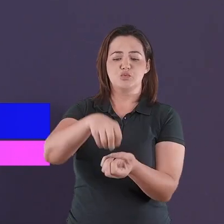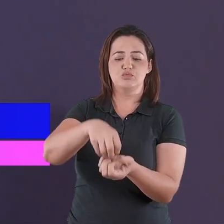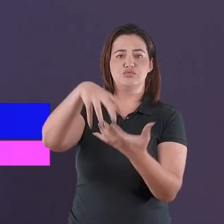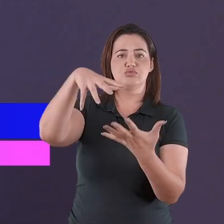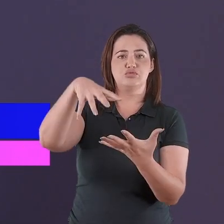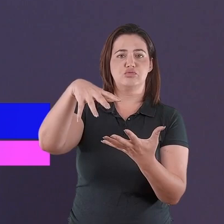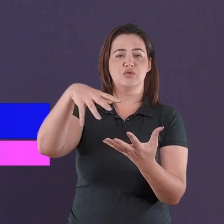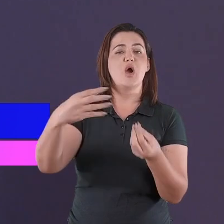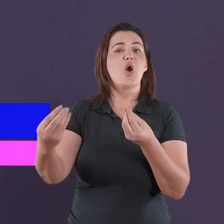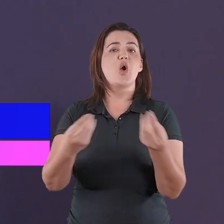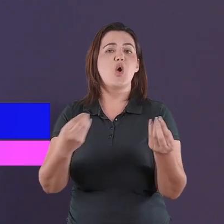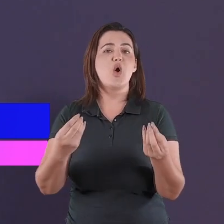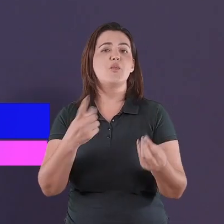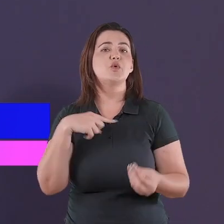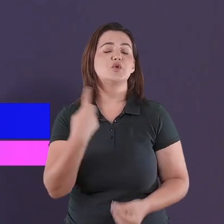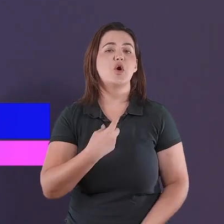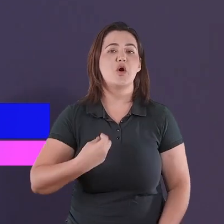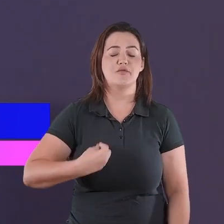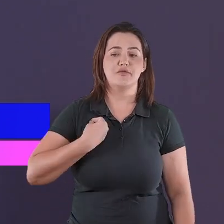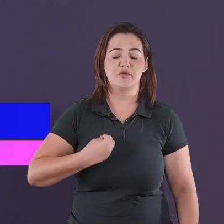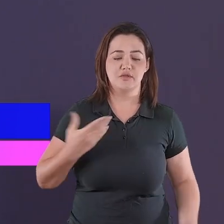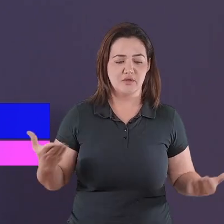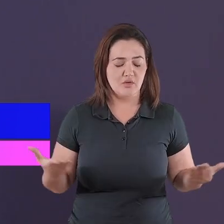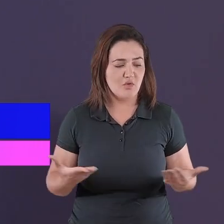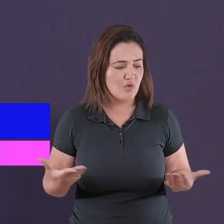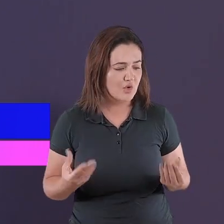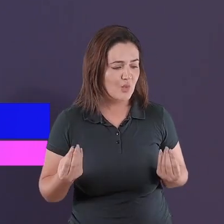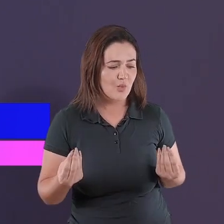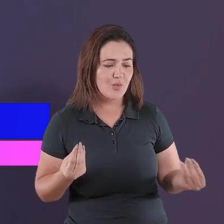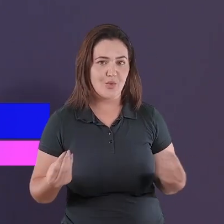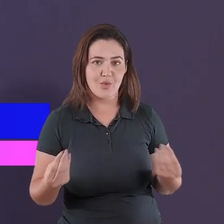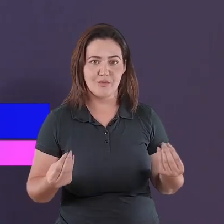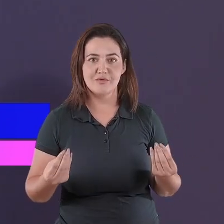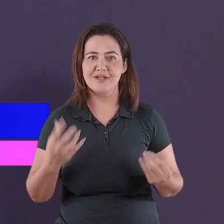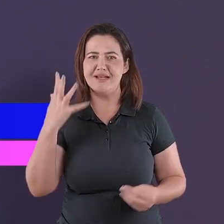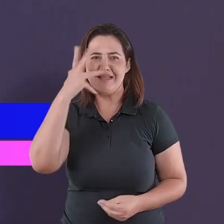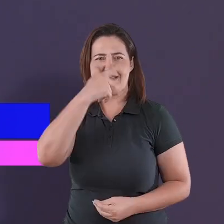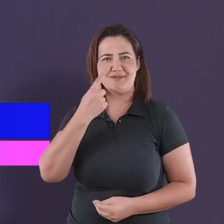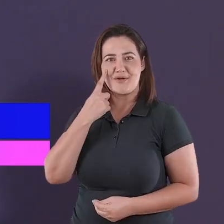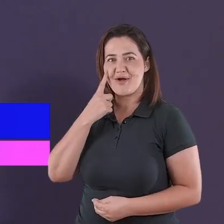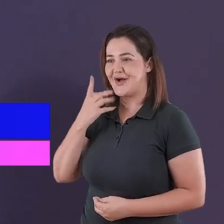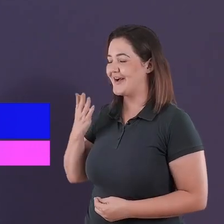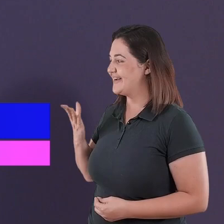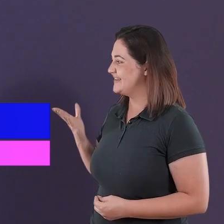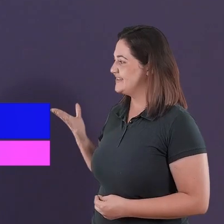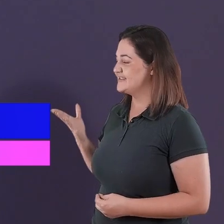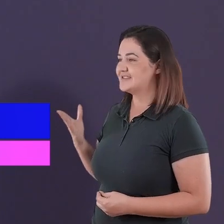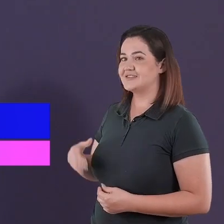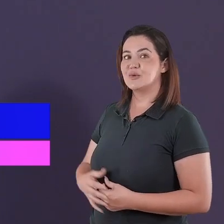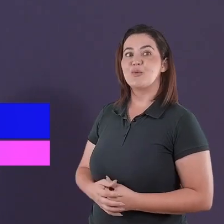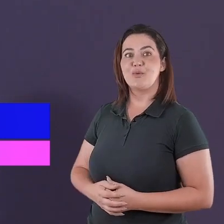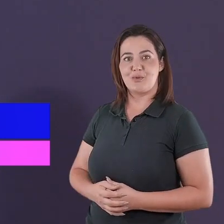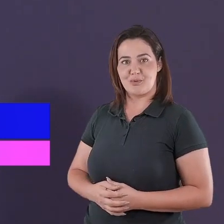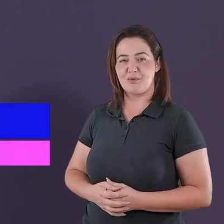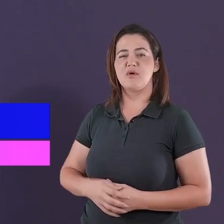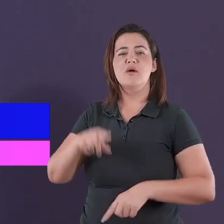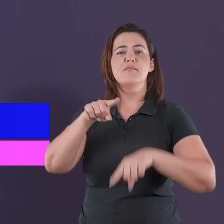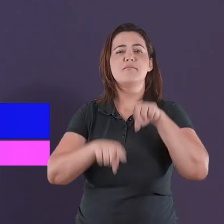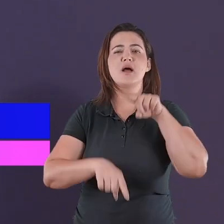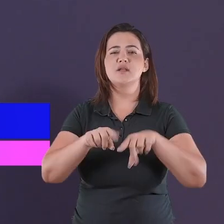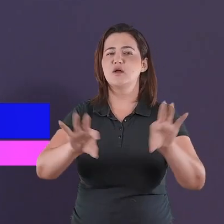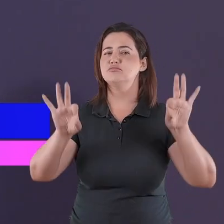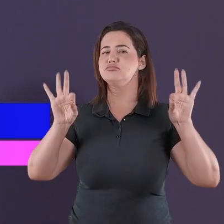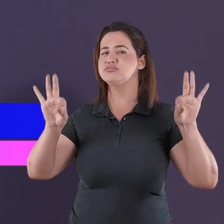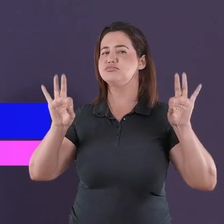nós chegamos até onde estamos hoje. Olha que revista bonita. Se você consegue ver, material assim de primeira